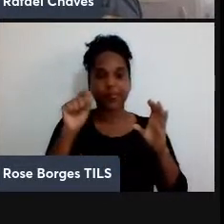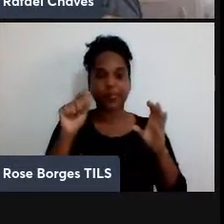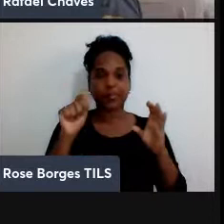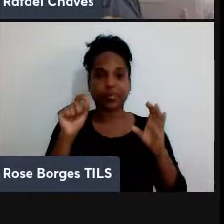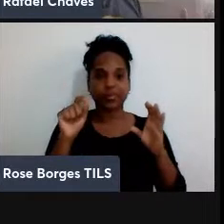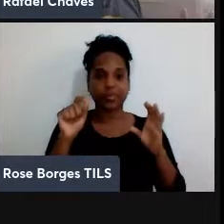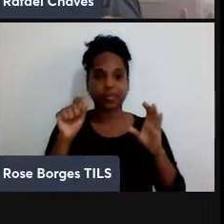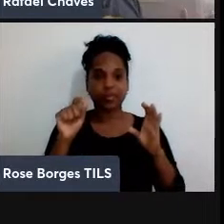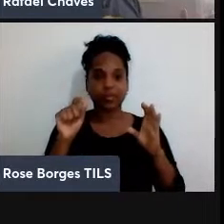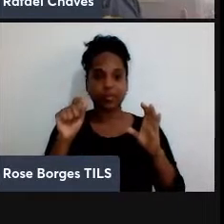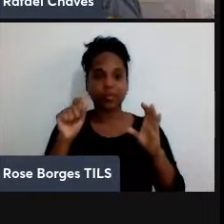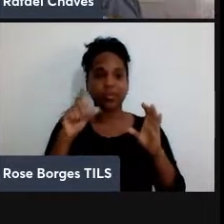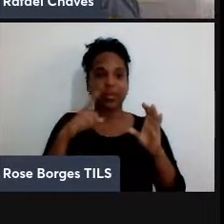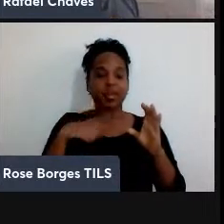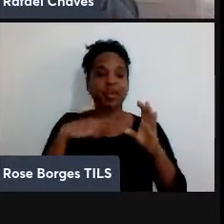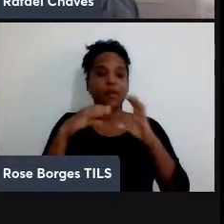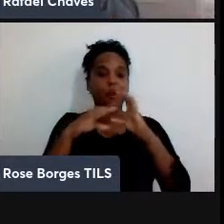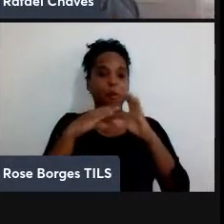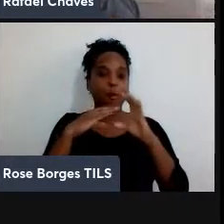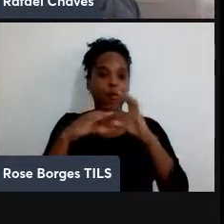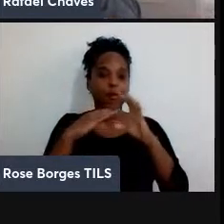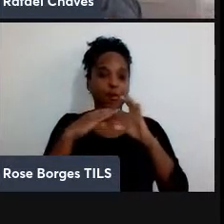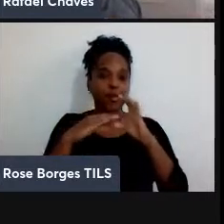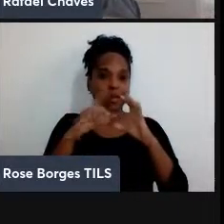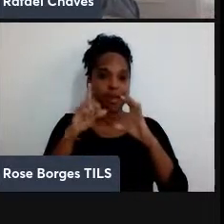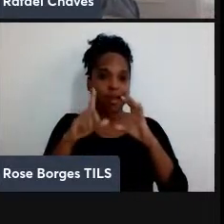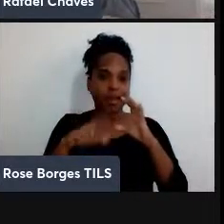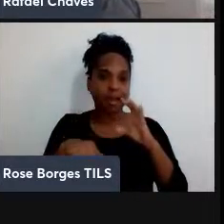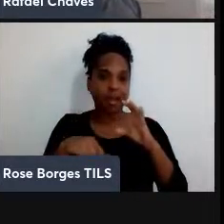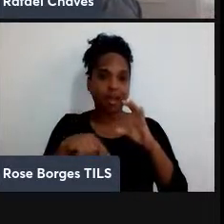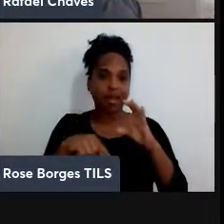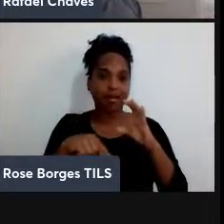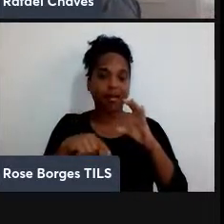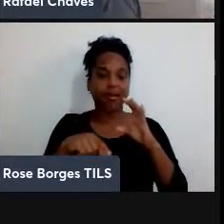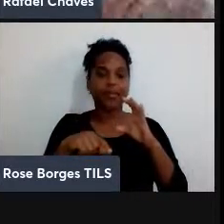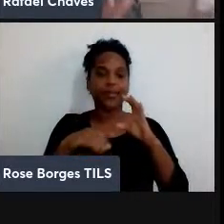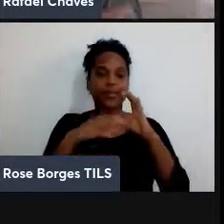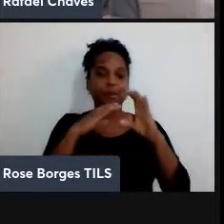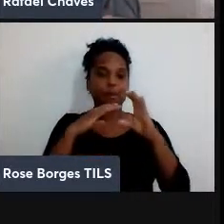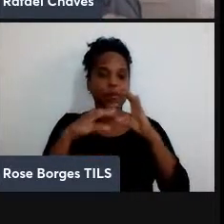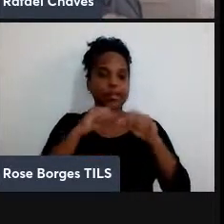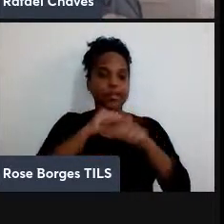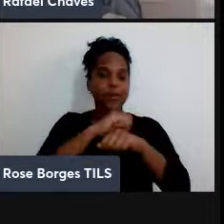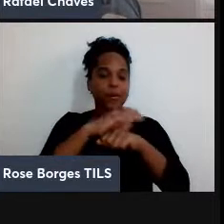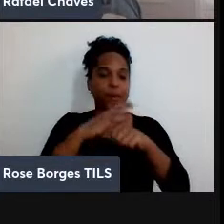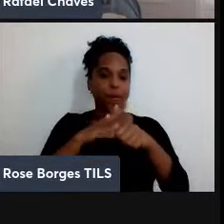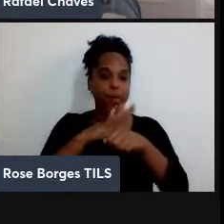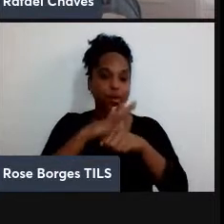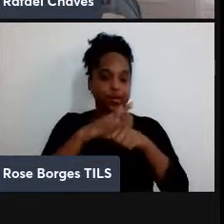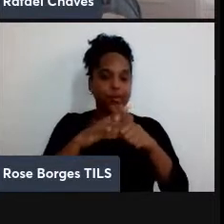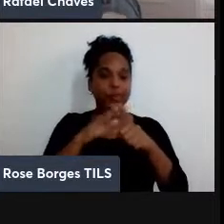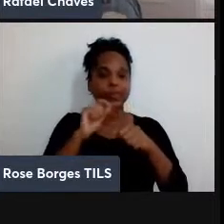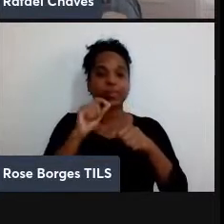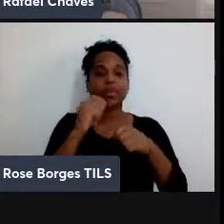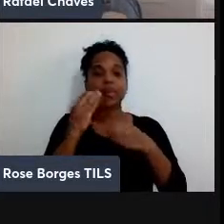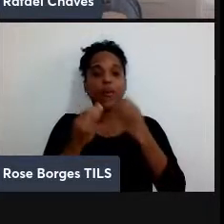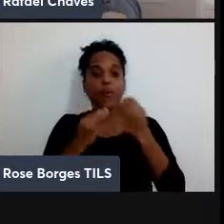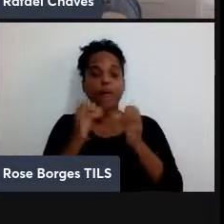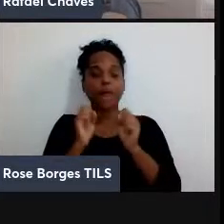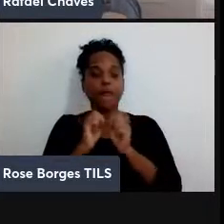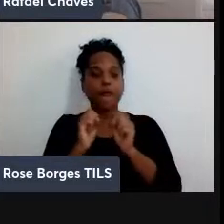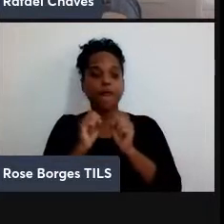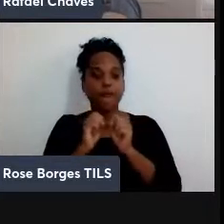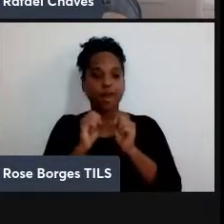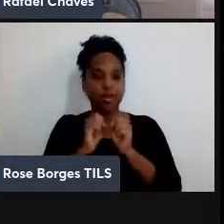mais comunicação clássica é igual a comunicação quântica. Ok? E como é que ela faz isso? Então,